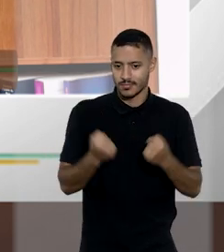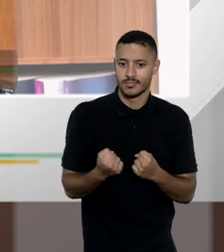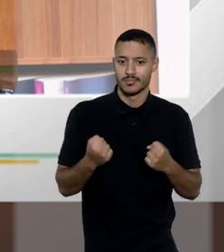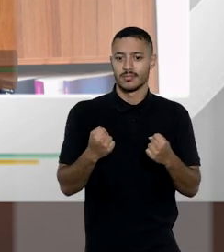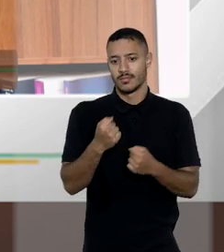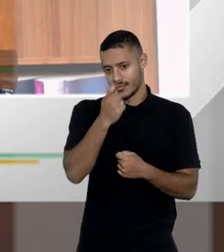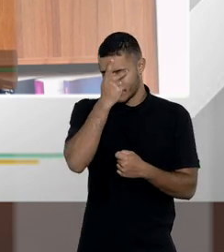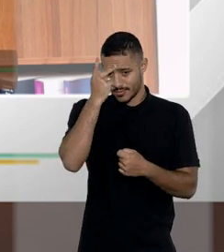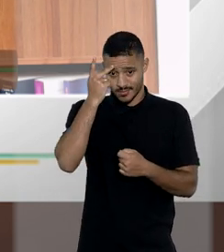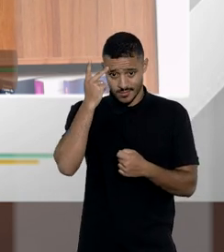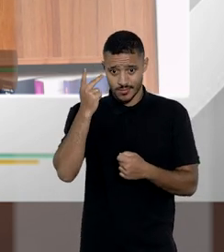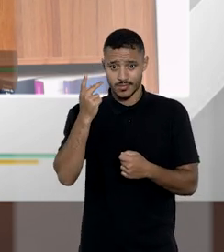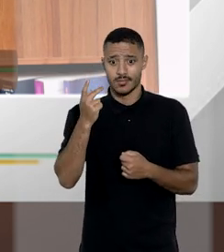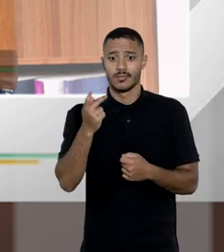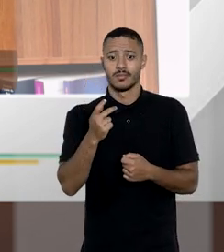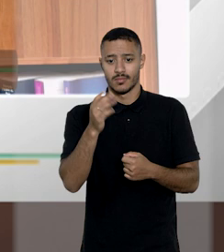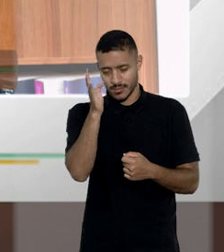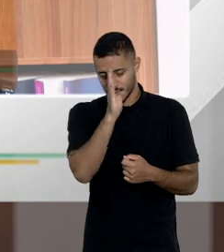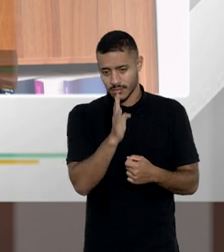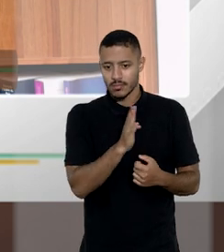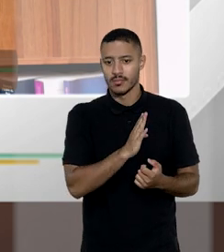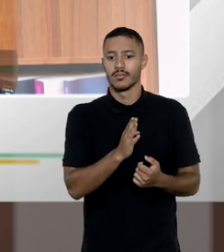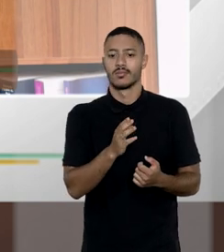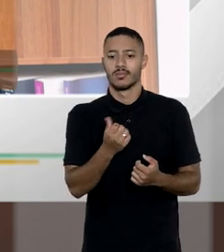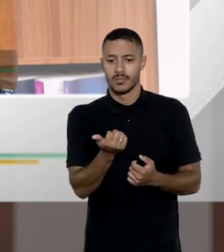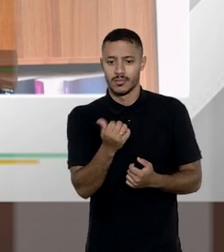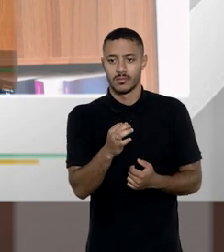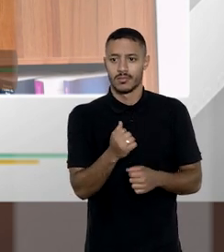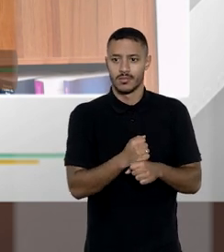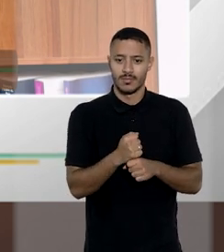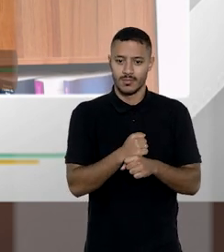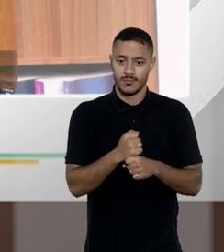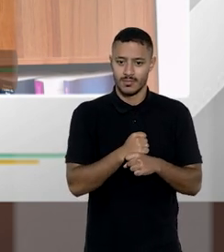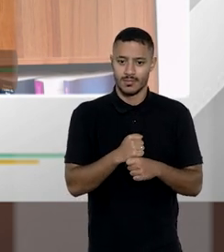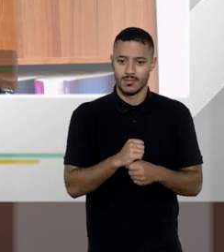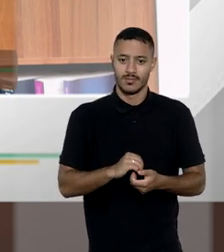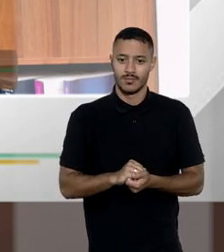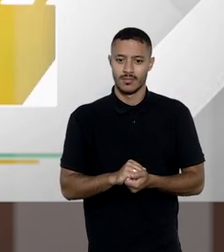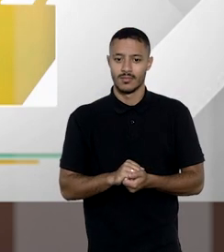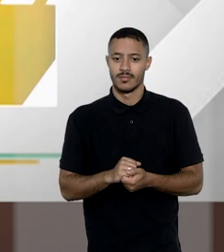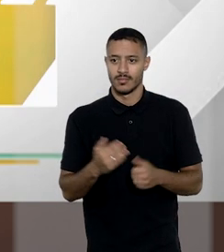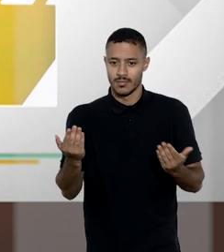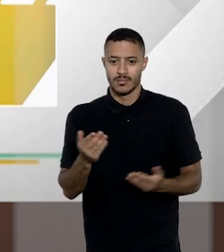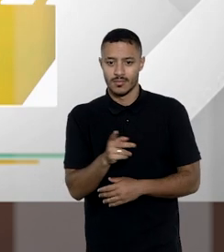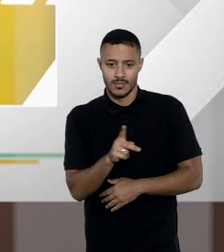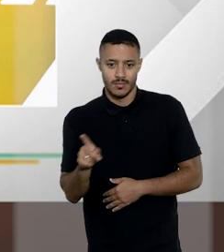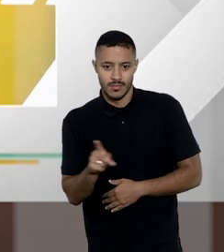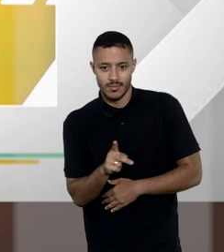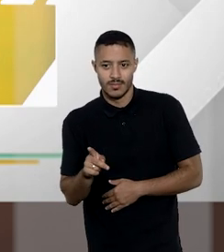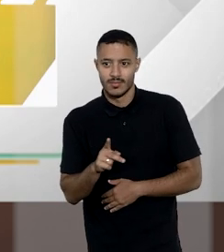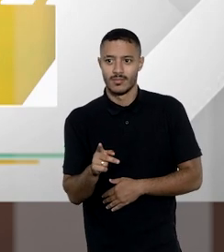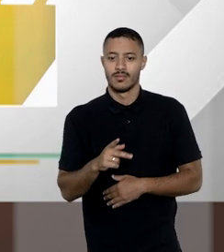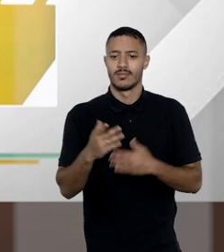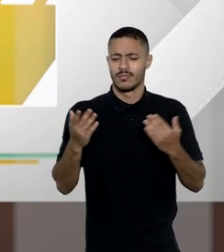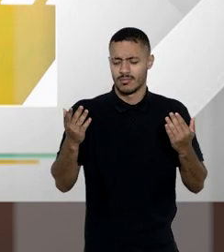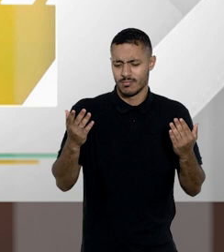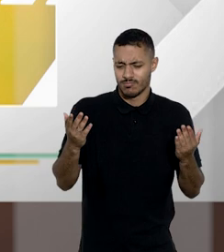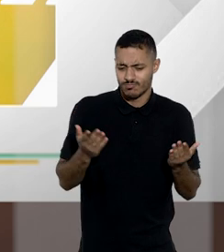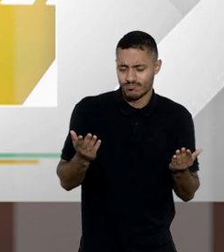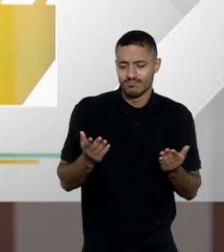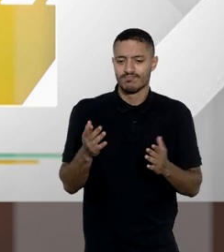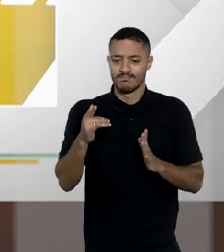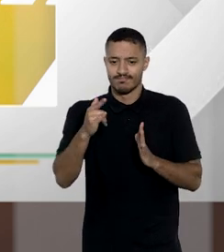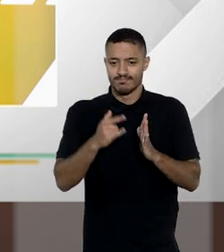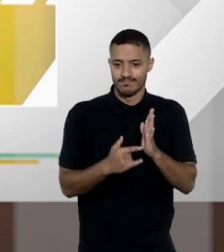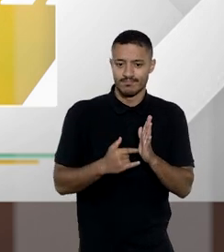possibilidade de uma capacidade testamentária ativa no Brasil a partir dos 16 anos agora professor Rolf a existência do